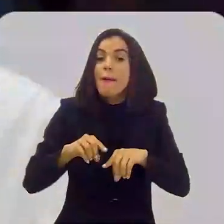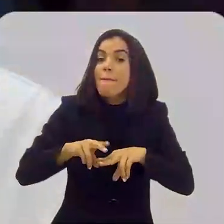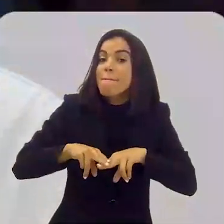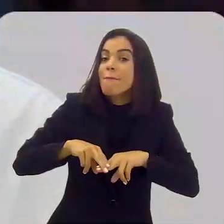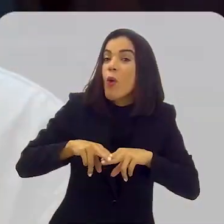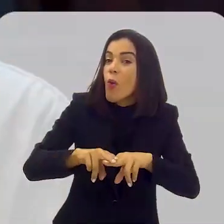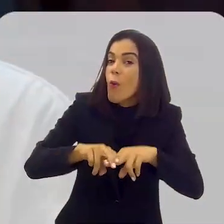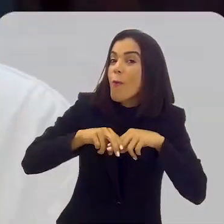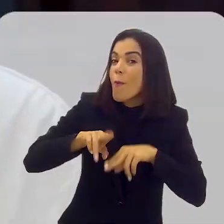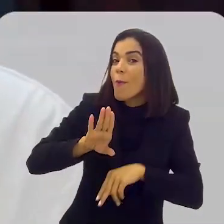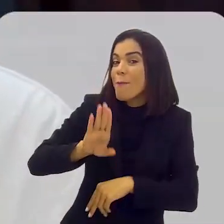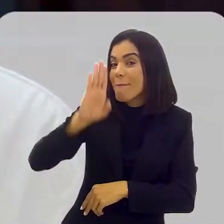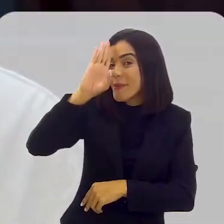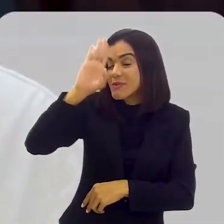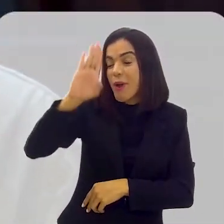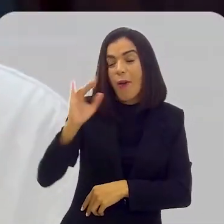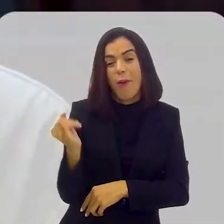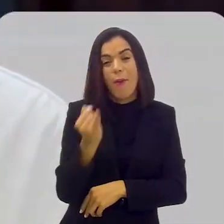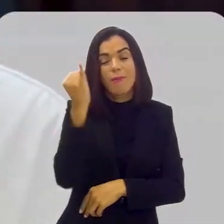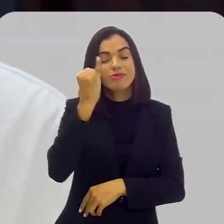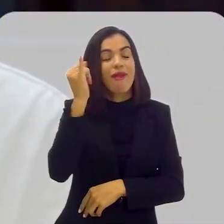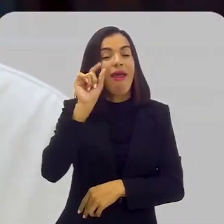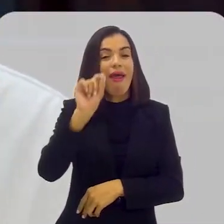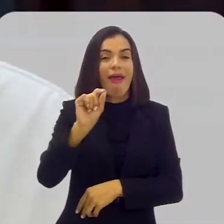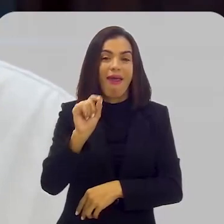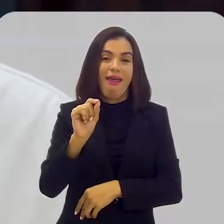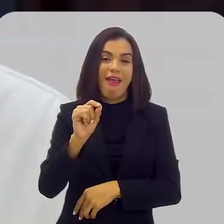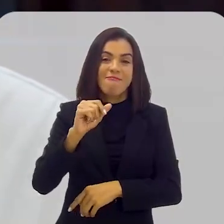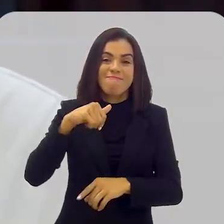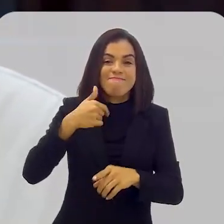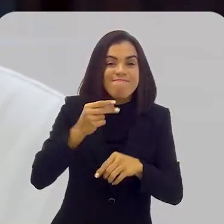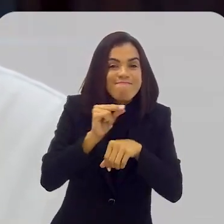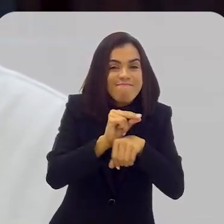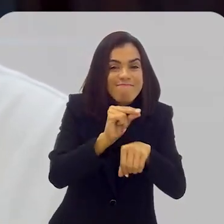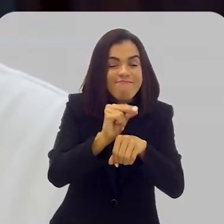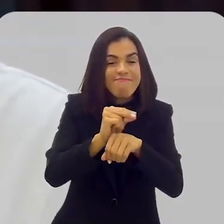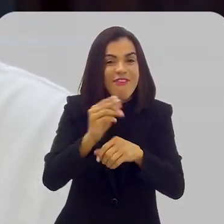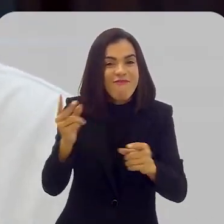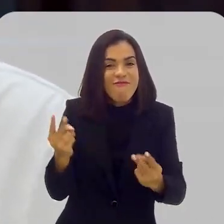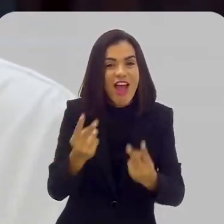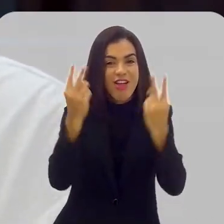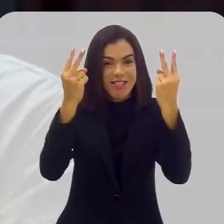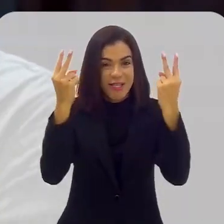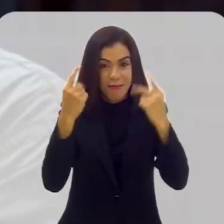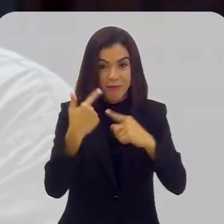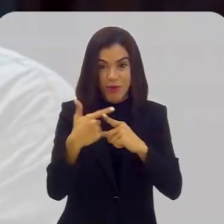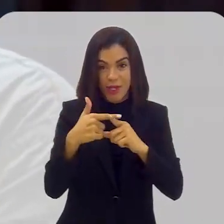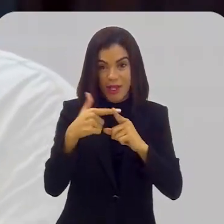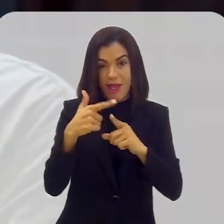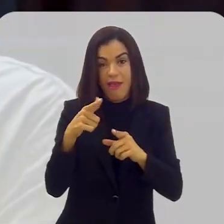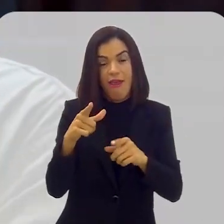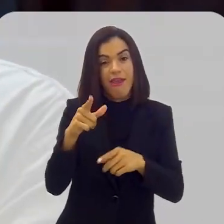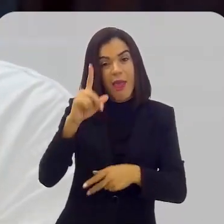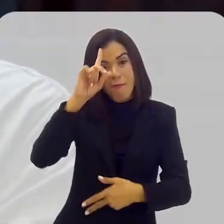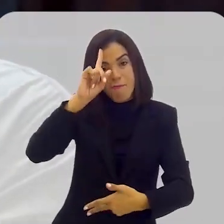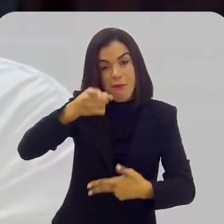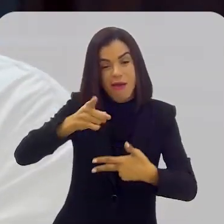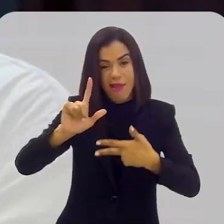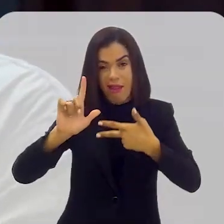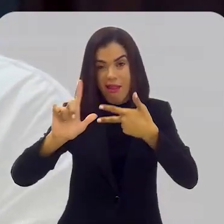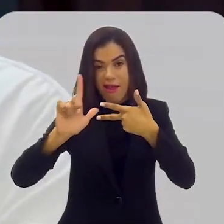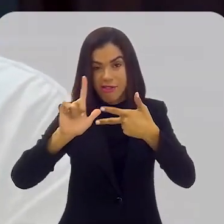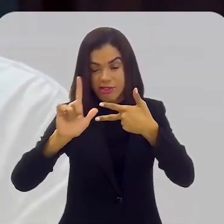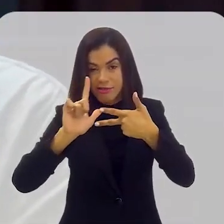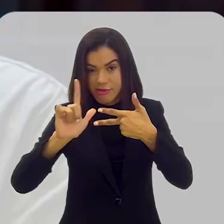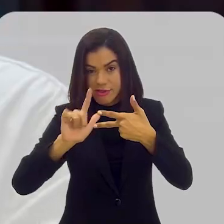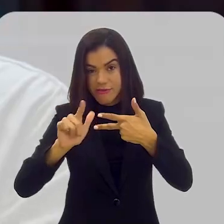mas para valorizar a verdadeira representação popular. Porque se o legislativo, se